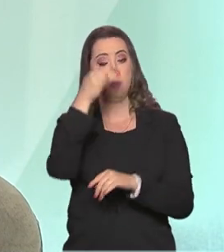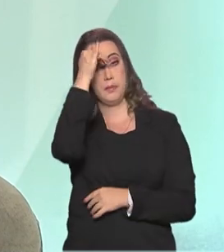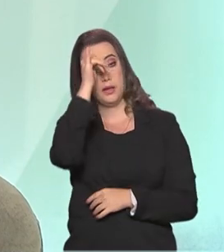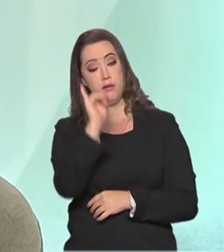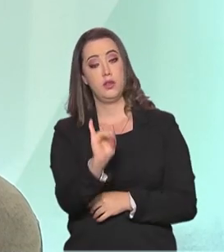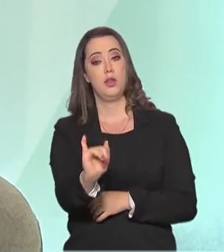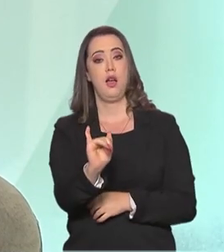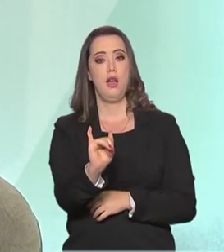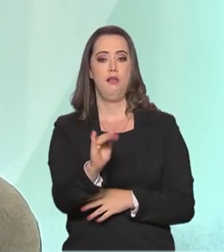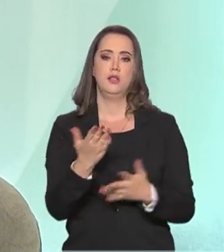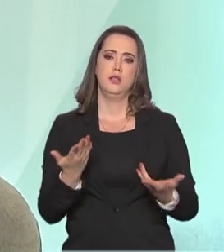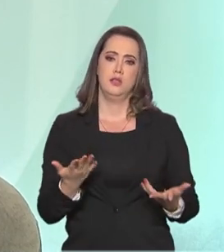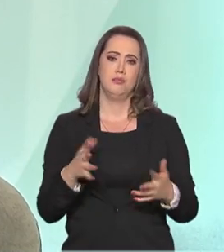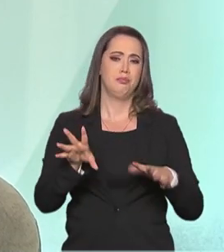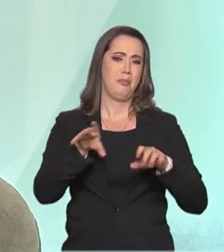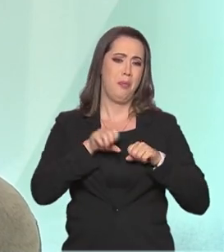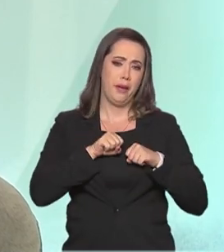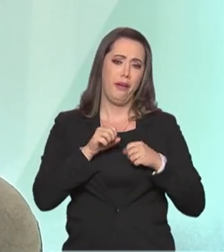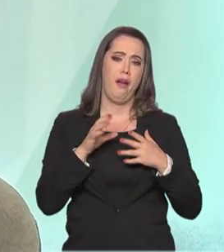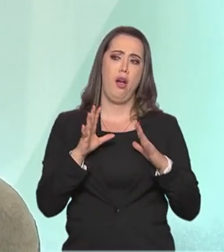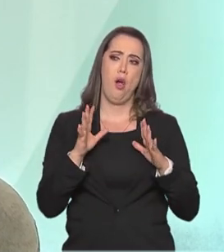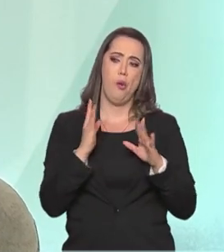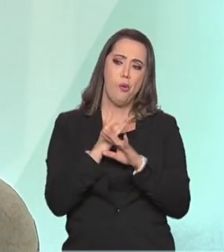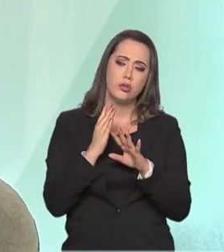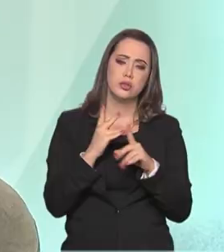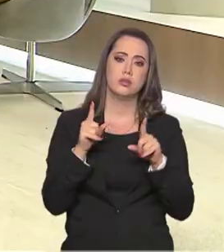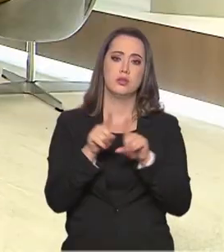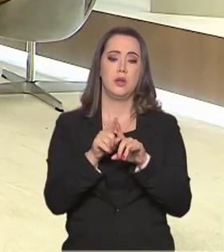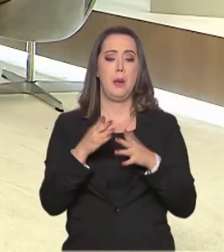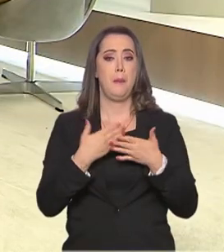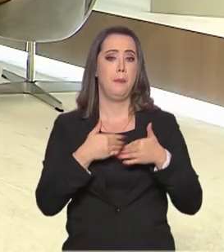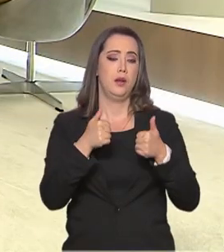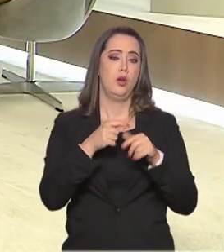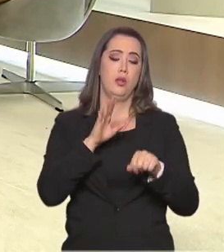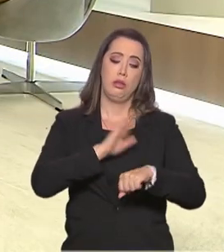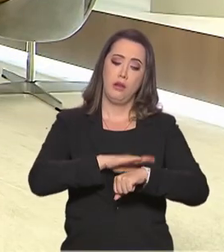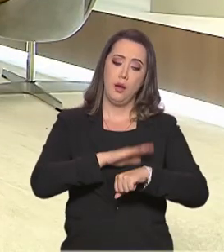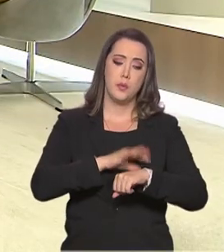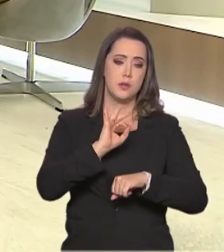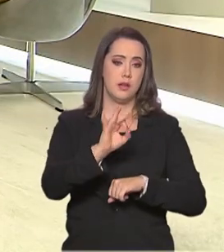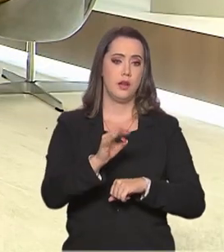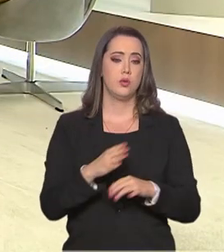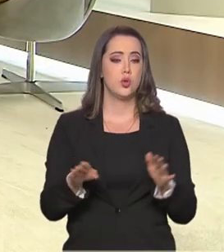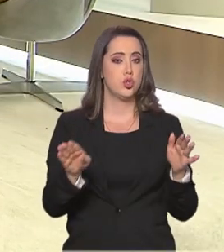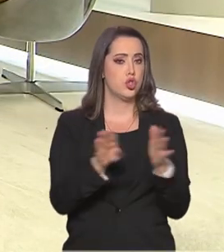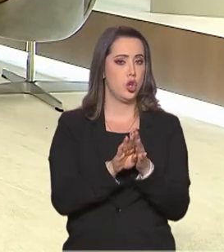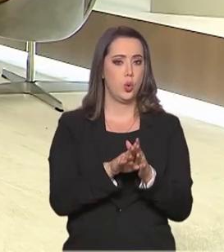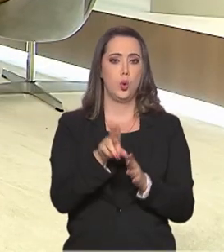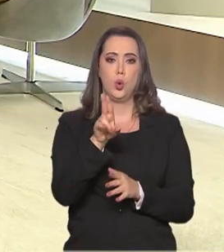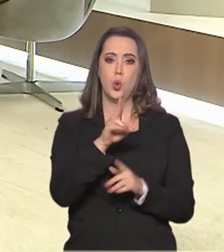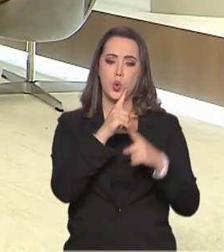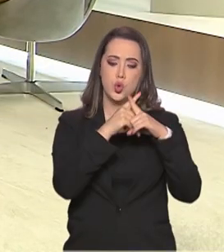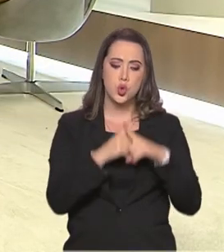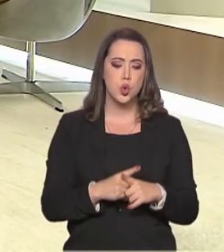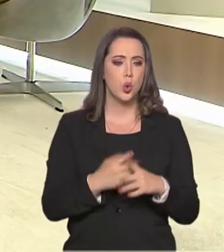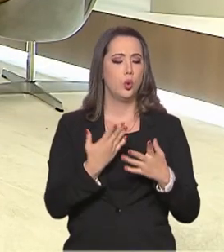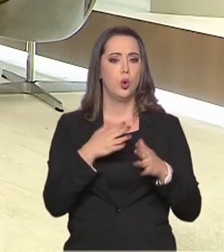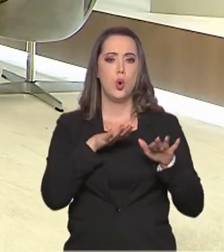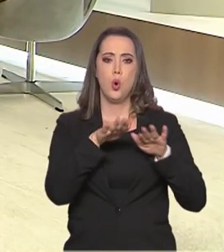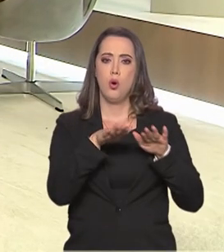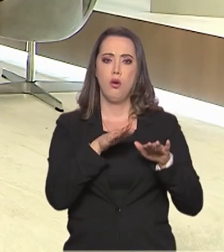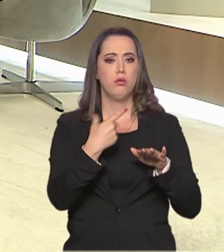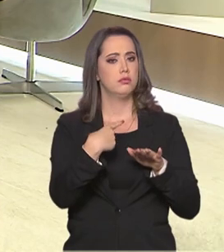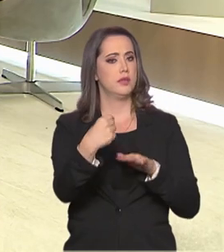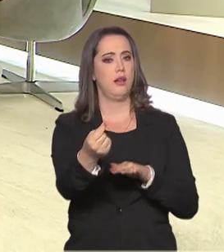otimize, na verdade, o período de estadia. Chegou, se instalou, jogou, foi